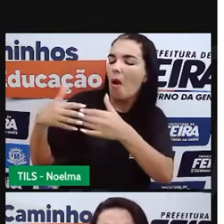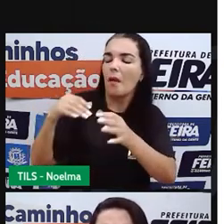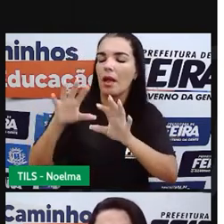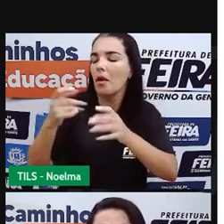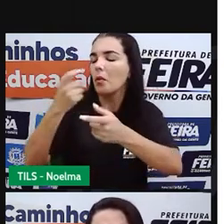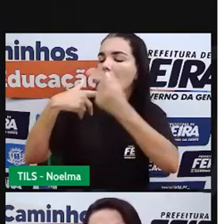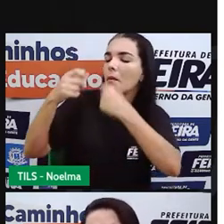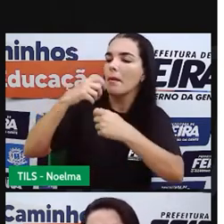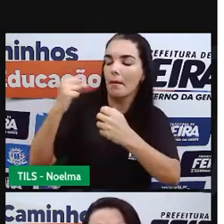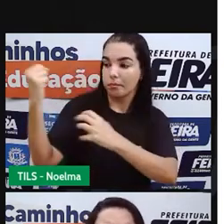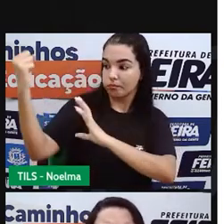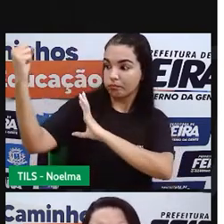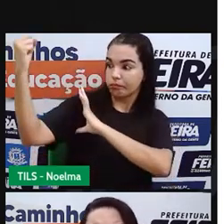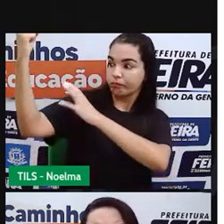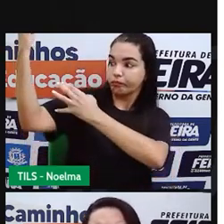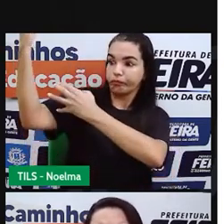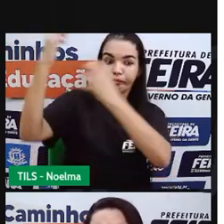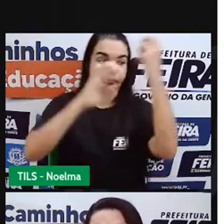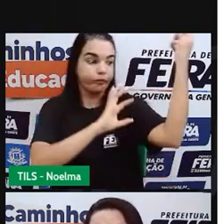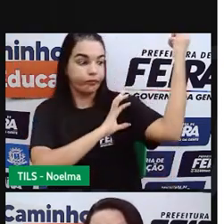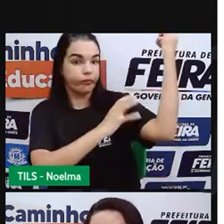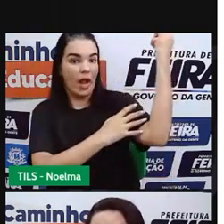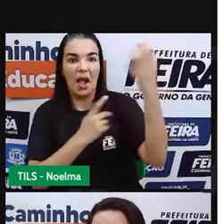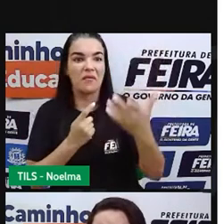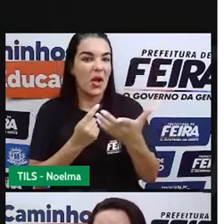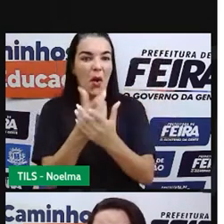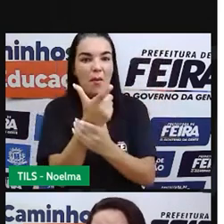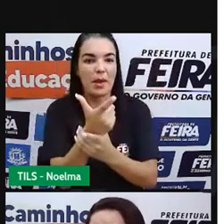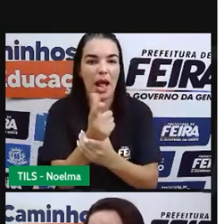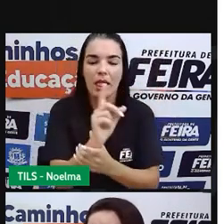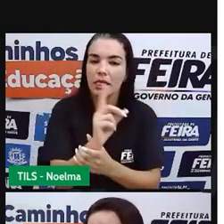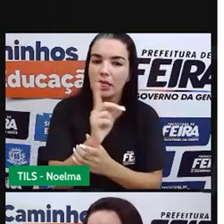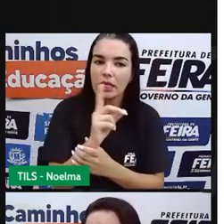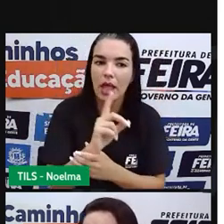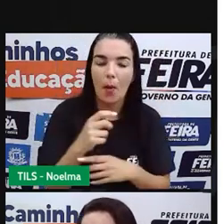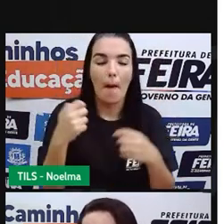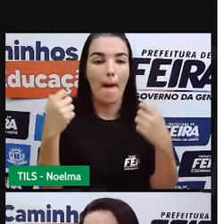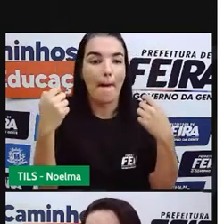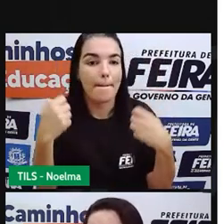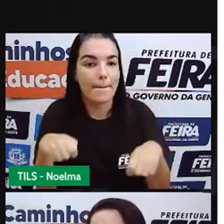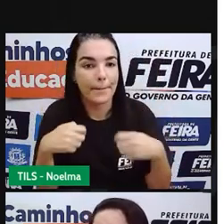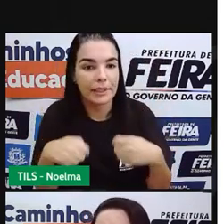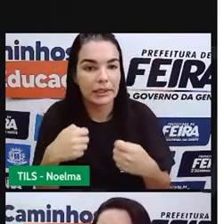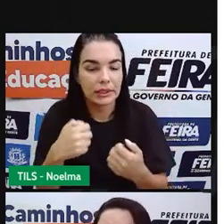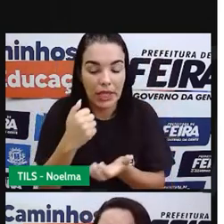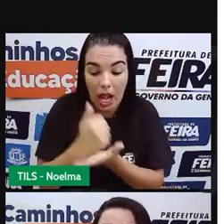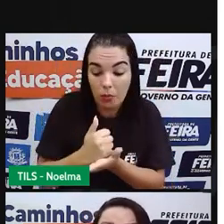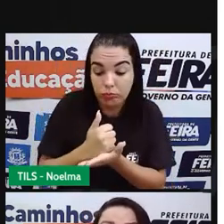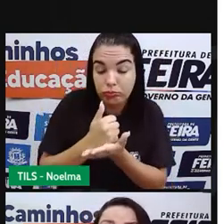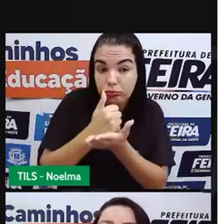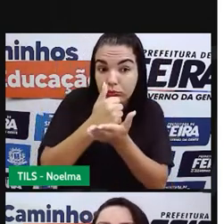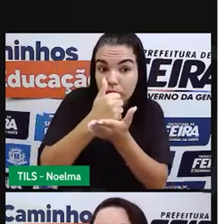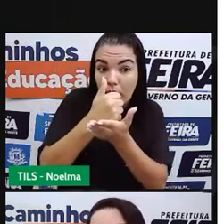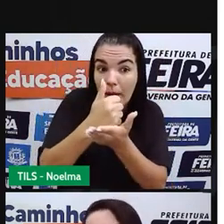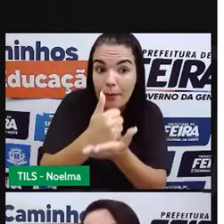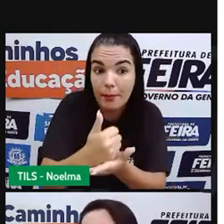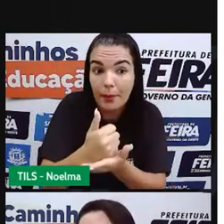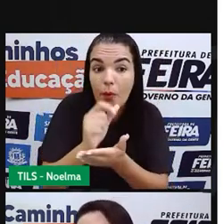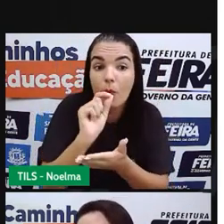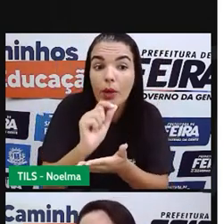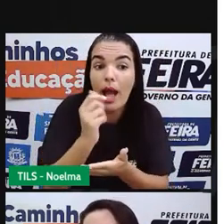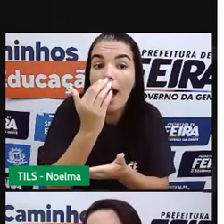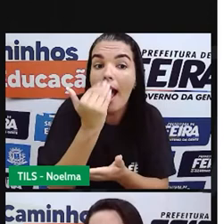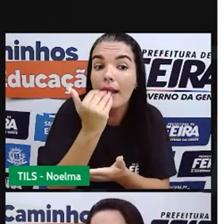massa muscular. Vou ali já comprar um suplemento alimentar. Suplemento alimentar, como o próprio nome diz, suplementa aí